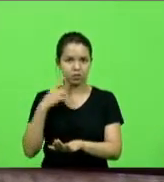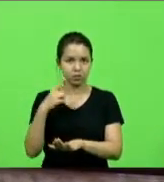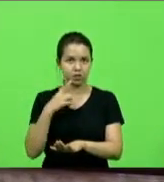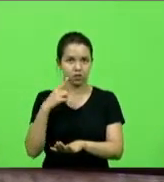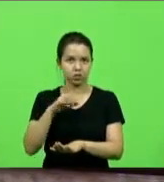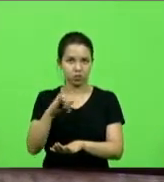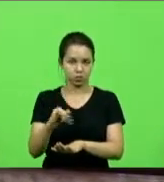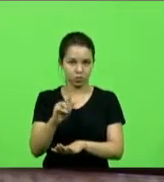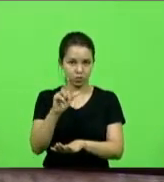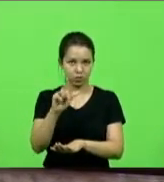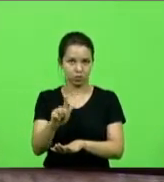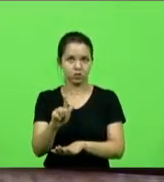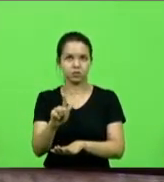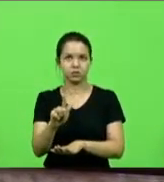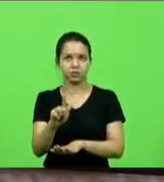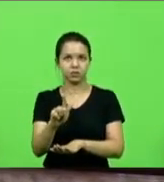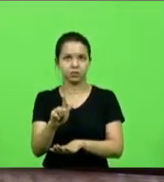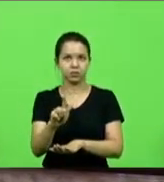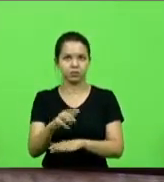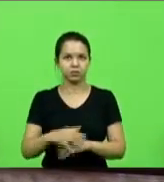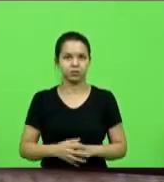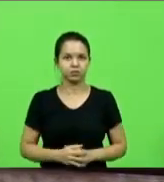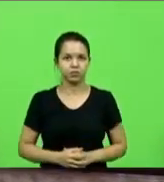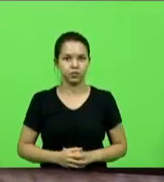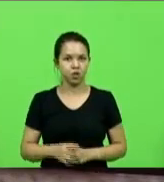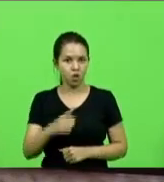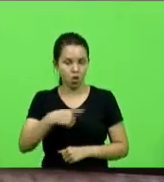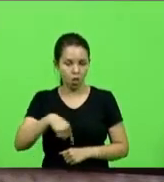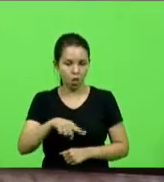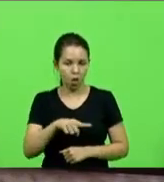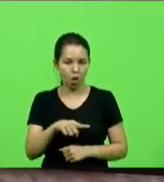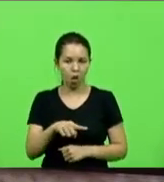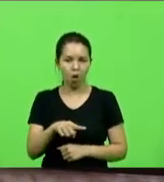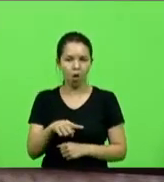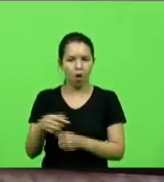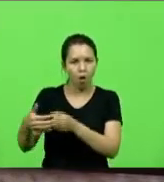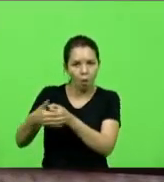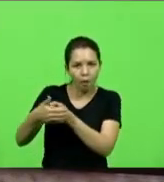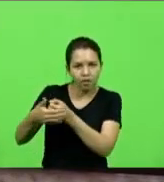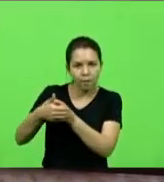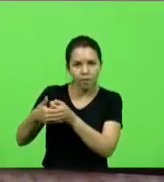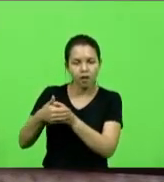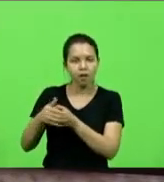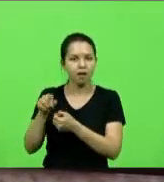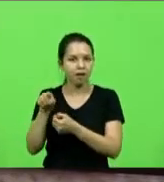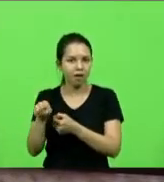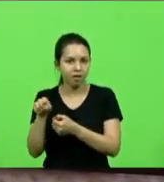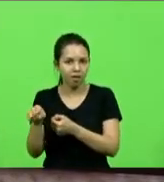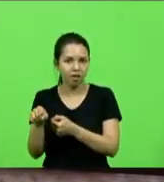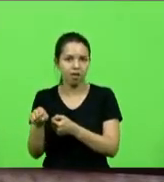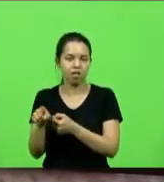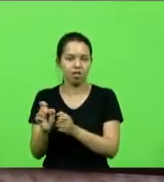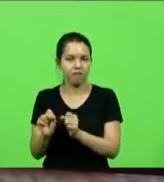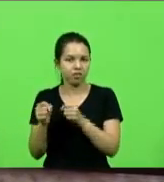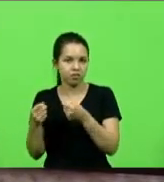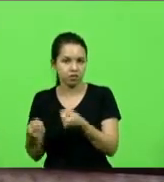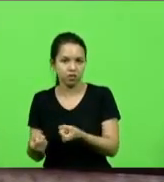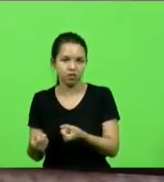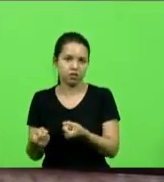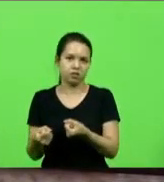a ver com o acobertamento ou defesa de seus pares. Até porque